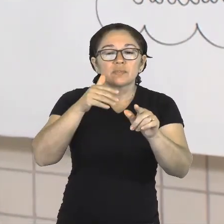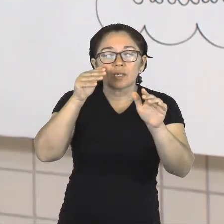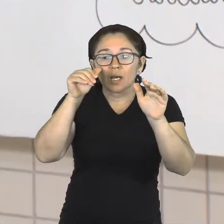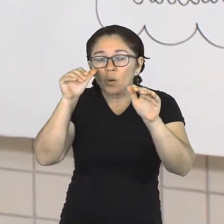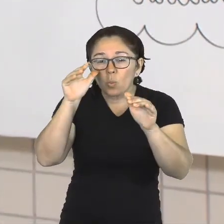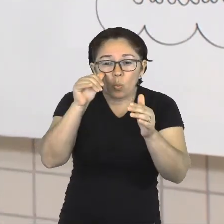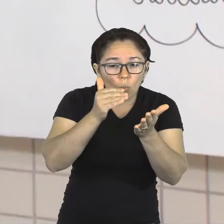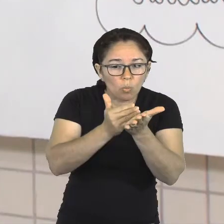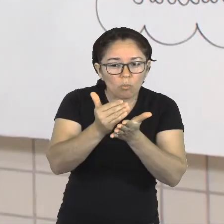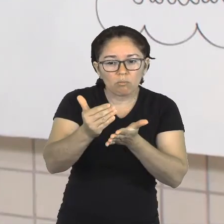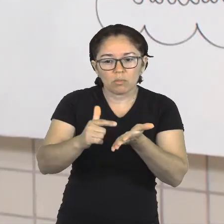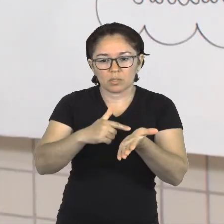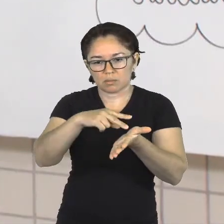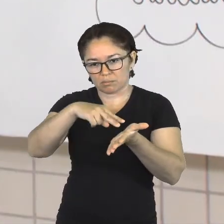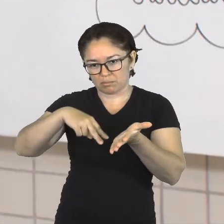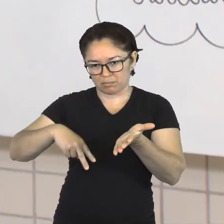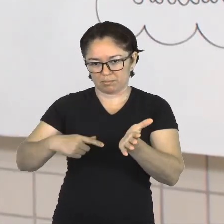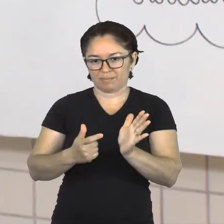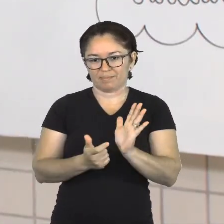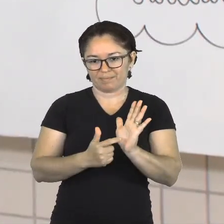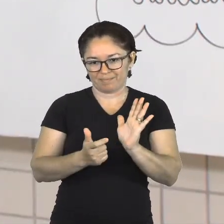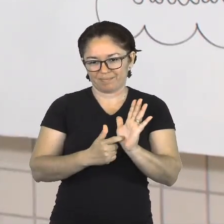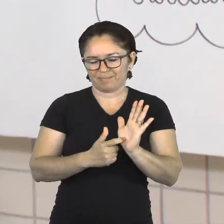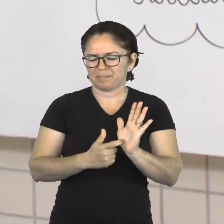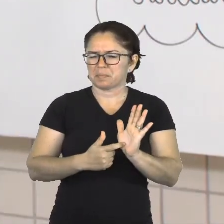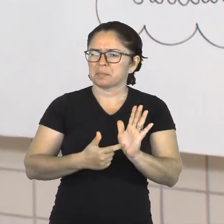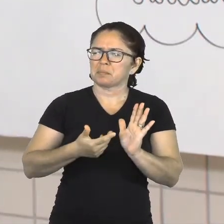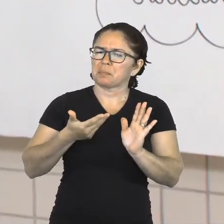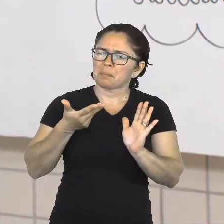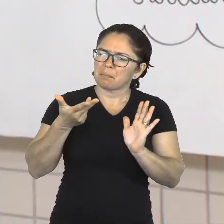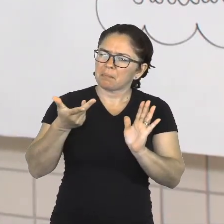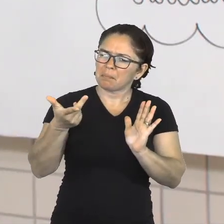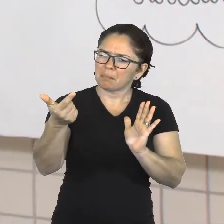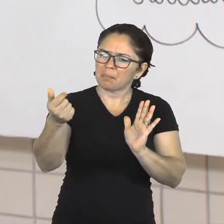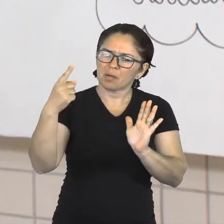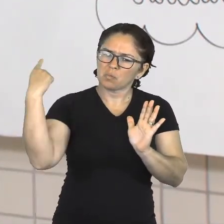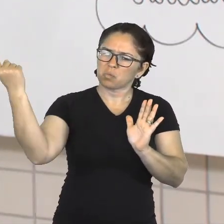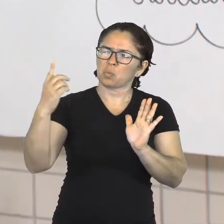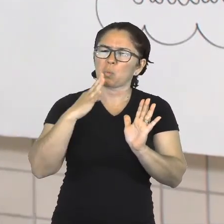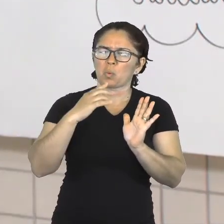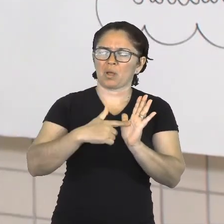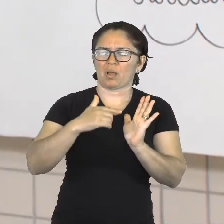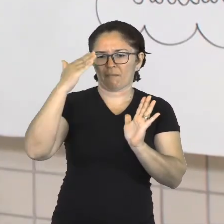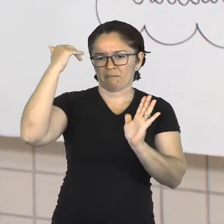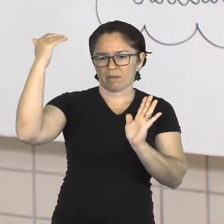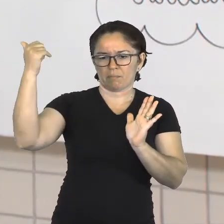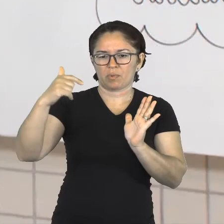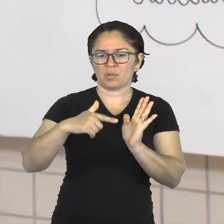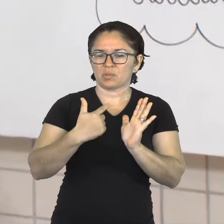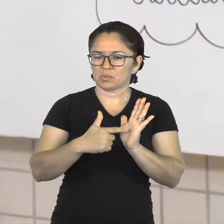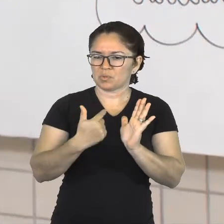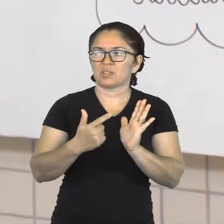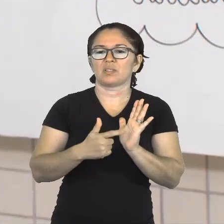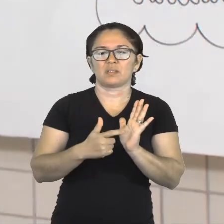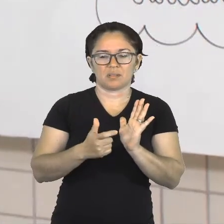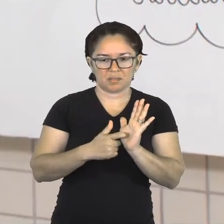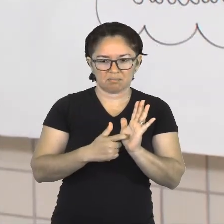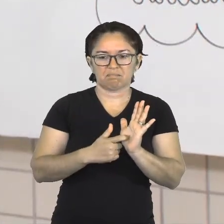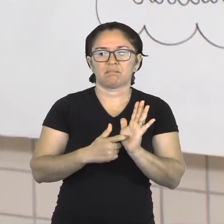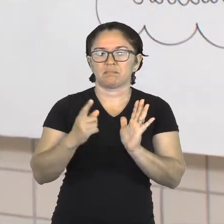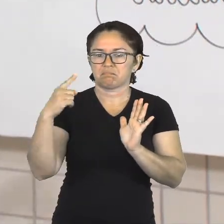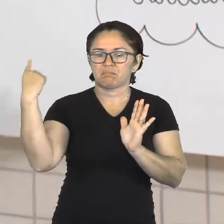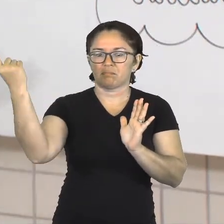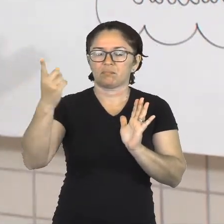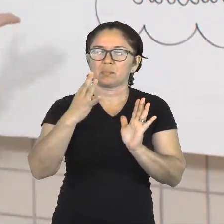iniciar a leitura desse clássico da literatura mundial que tornou-se um fenômeno literário,